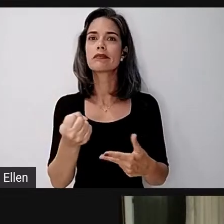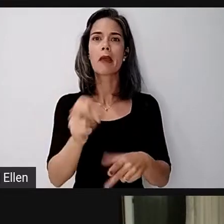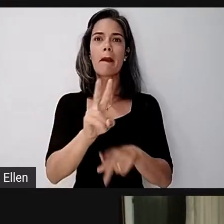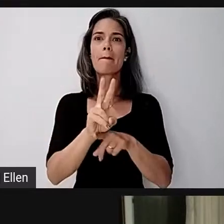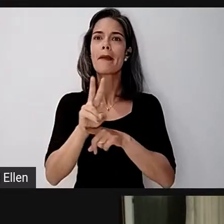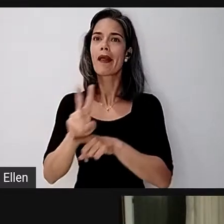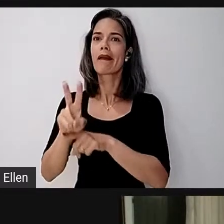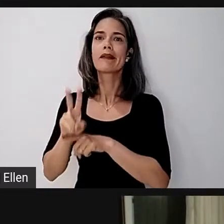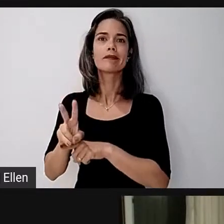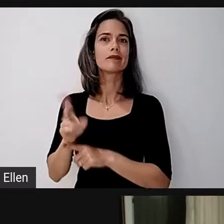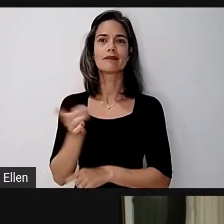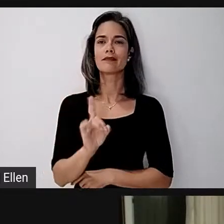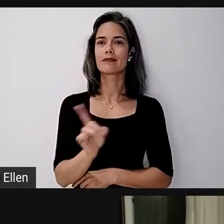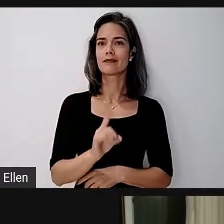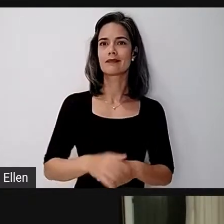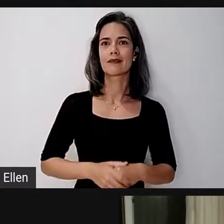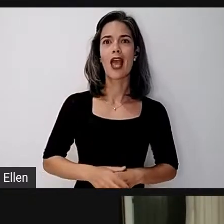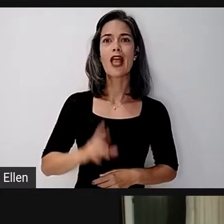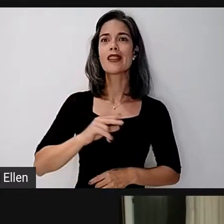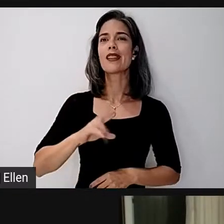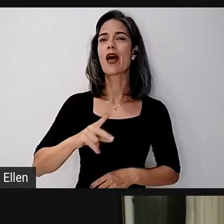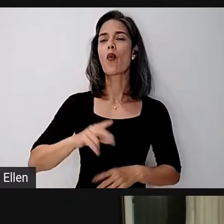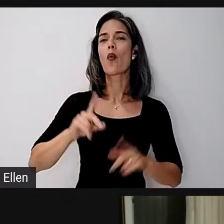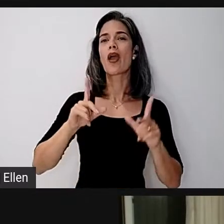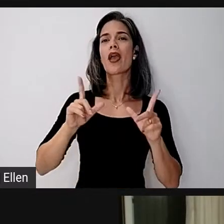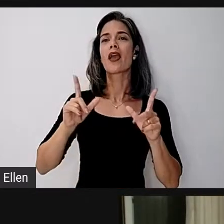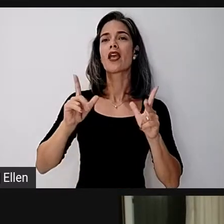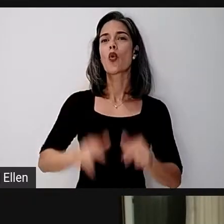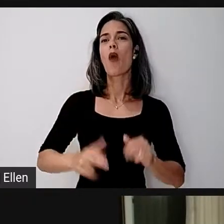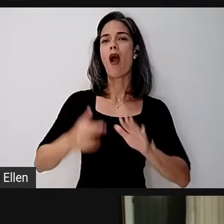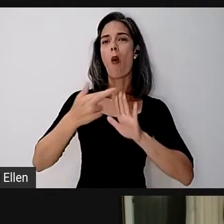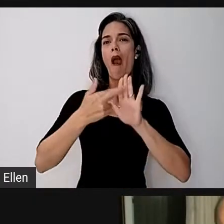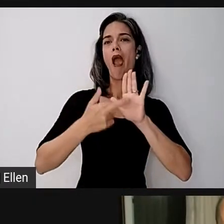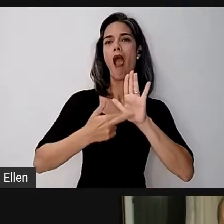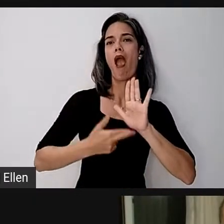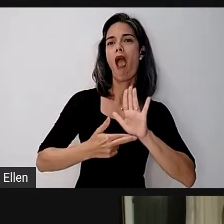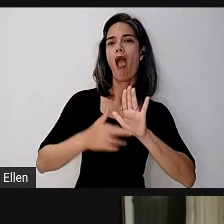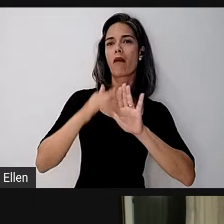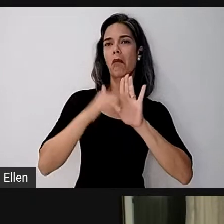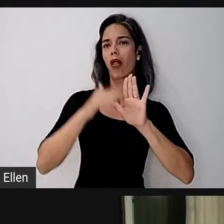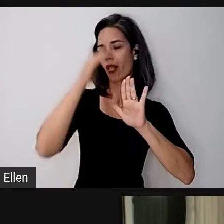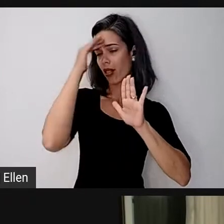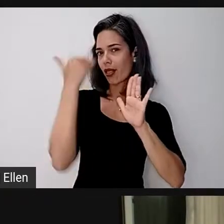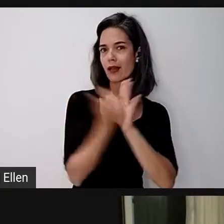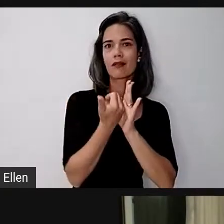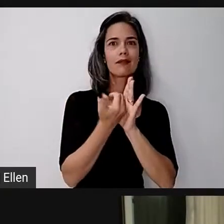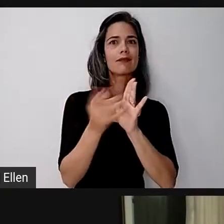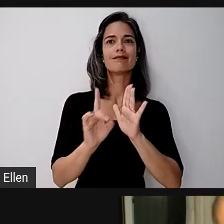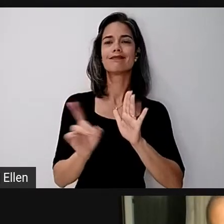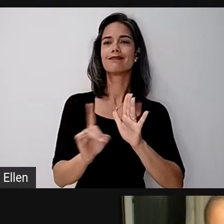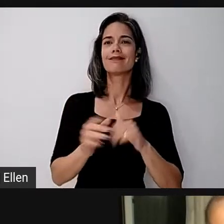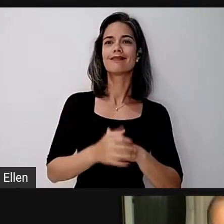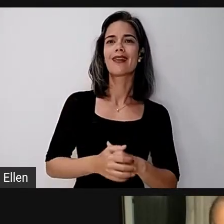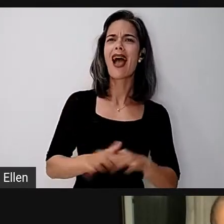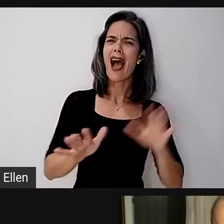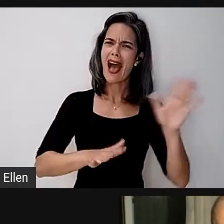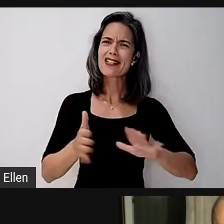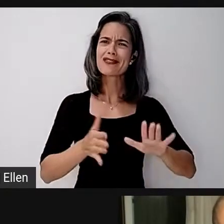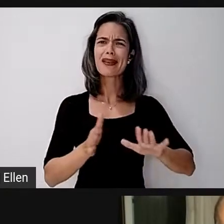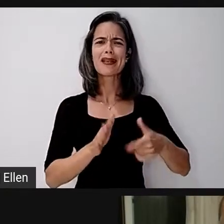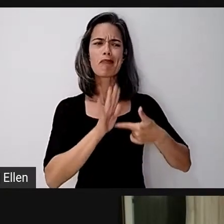materiais não se convertem em receita. Mesmo a gente tentando fazer deles algumas receitas para os nossos colegas, para ajudar,